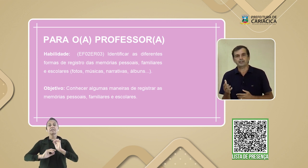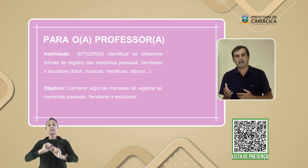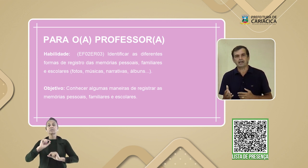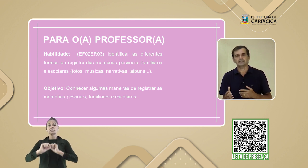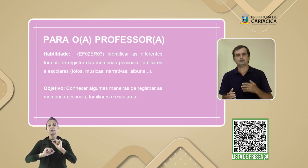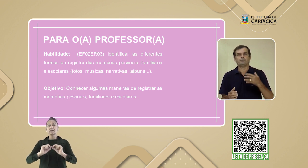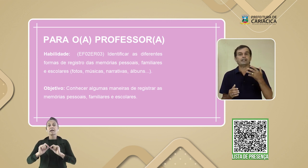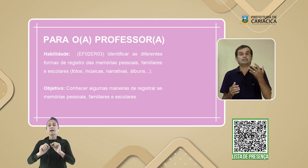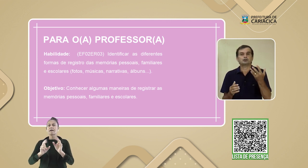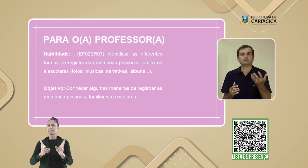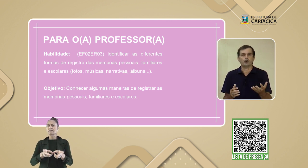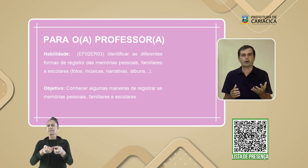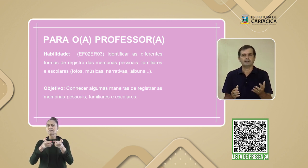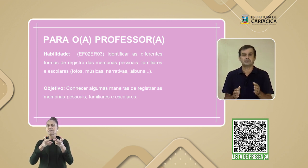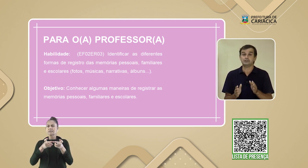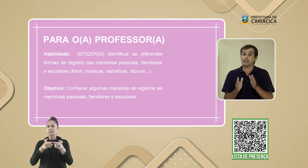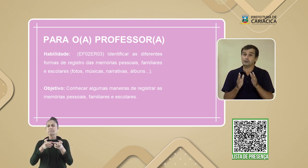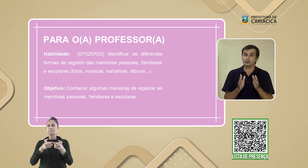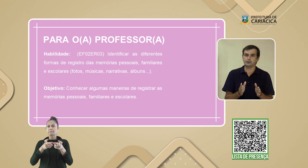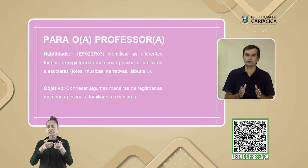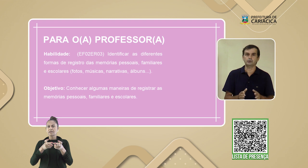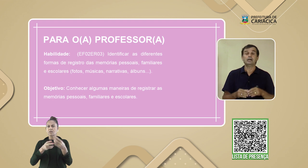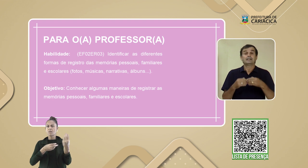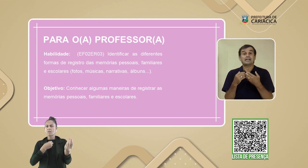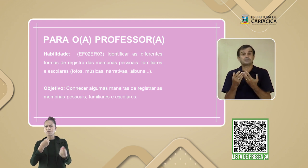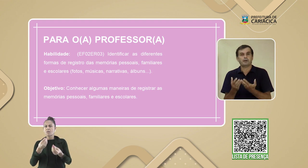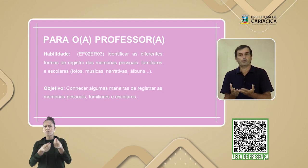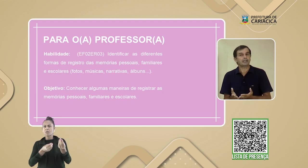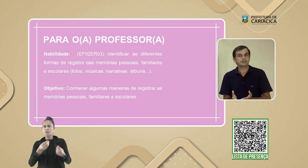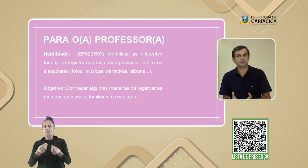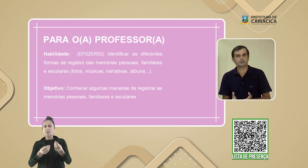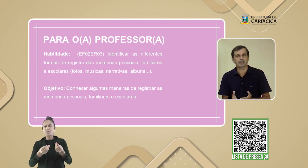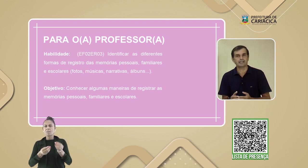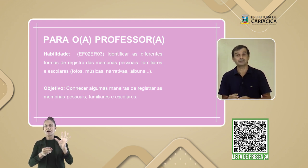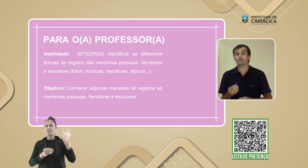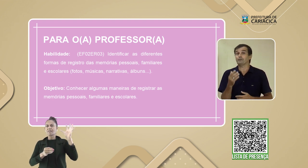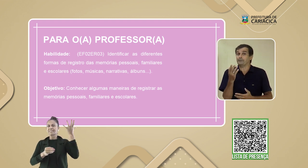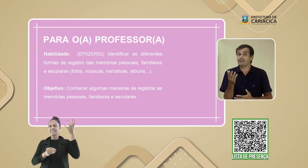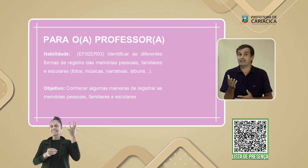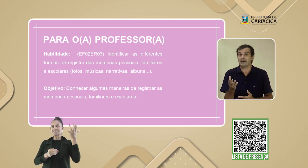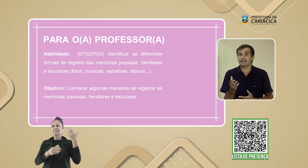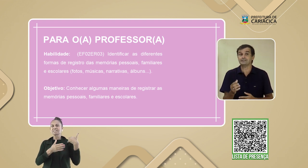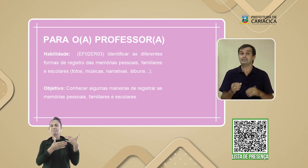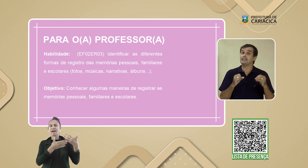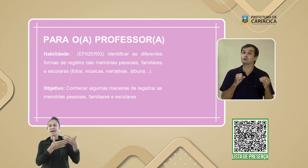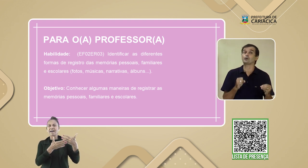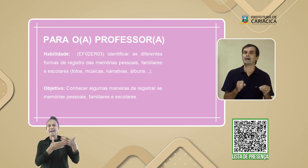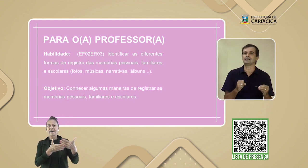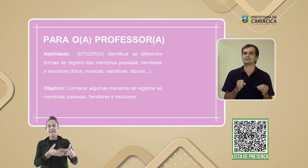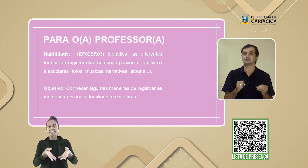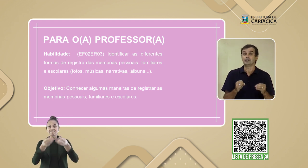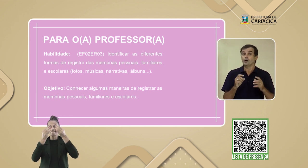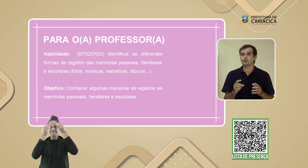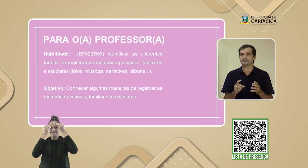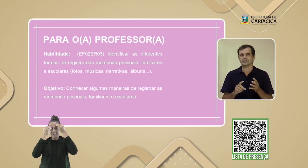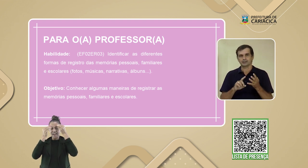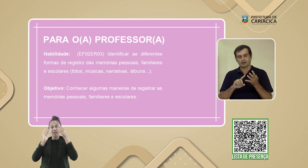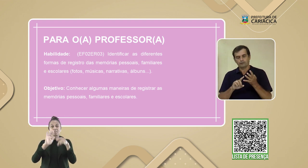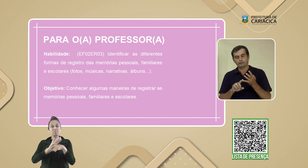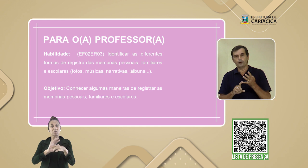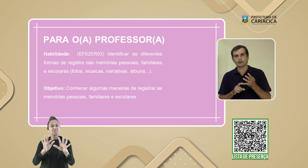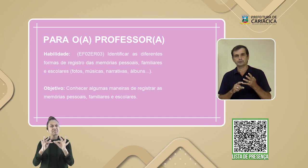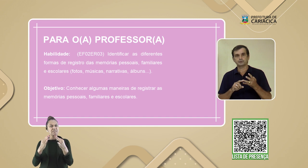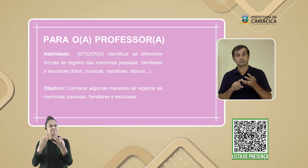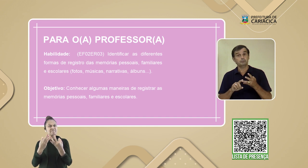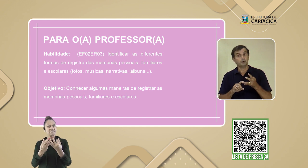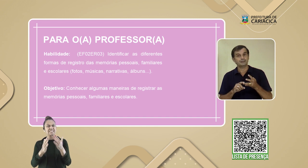Identificar as diferentes formas de registro das memórias pessoais, familiares e escolares, ou seja,